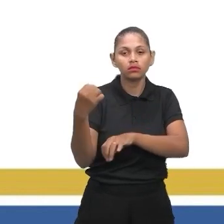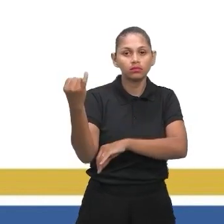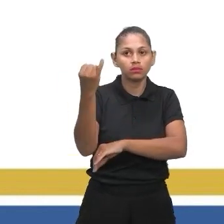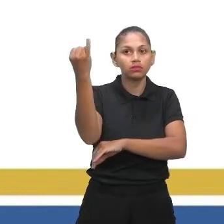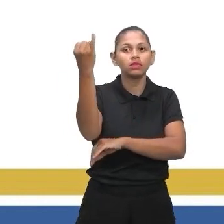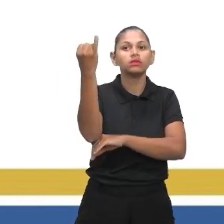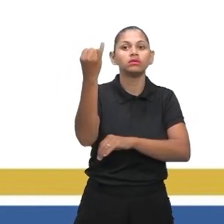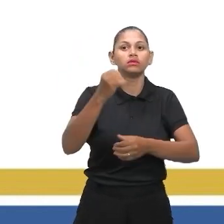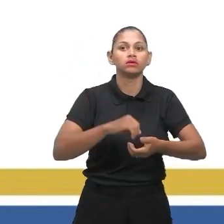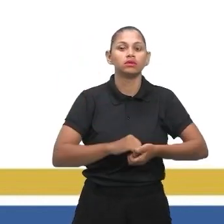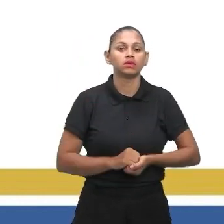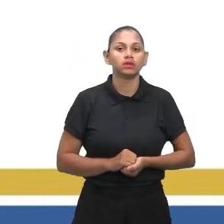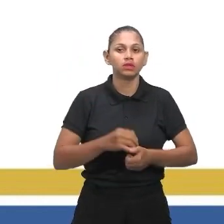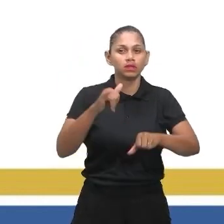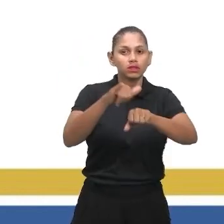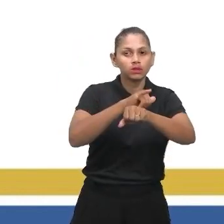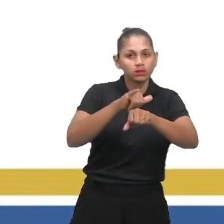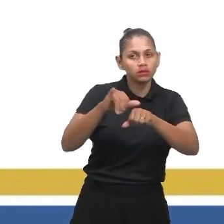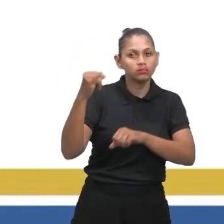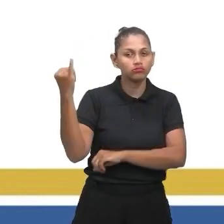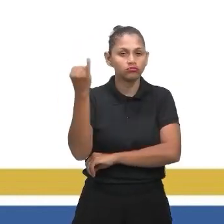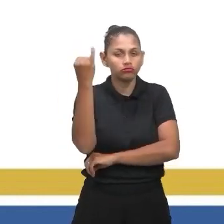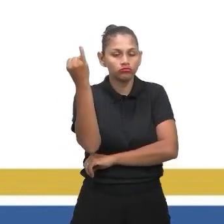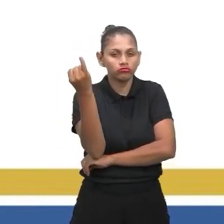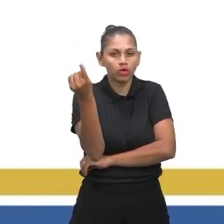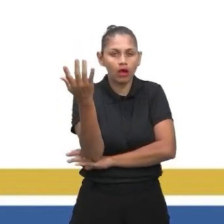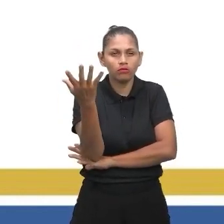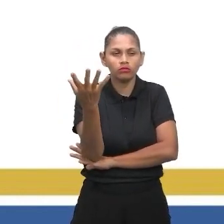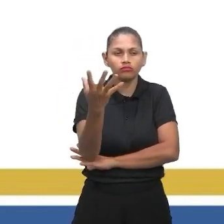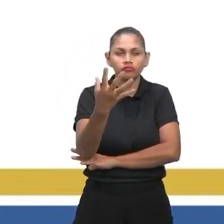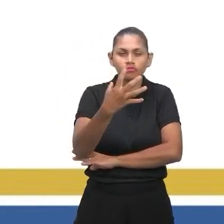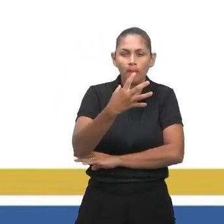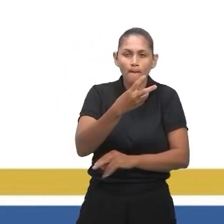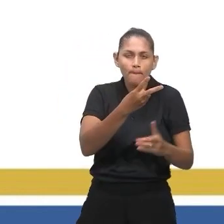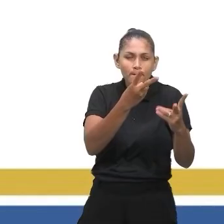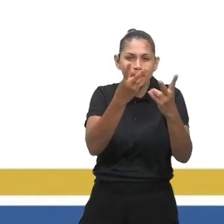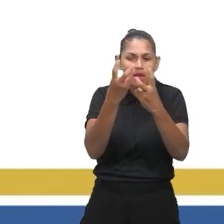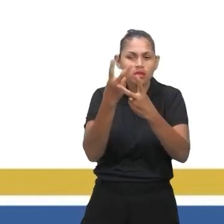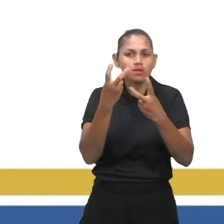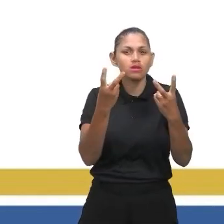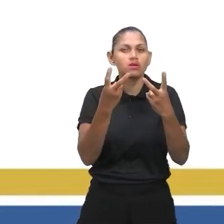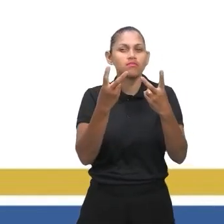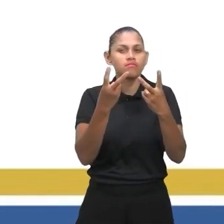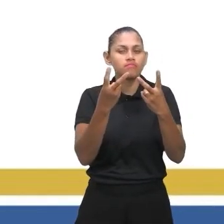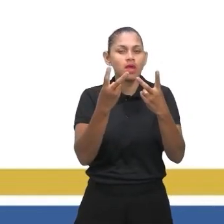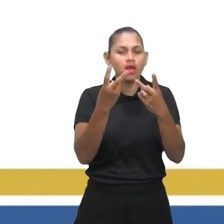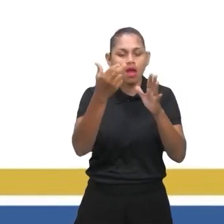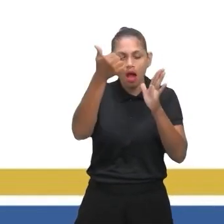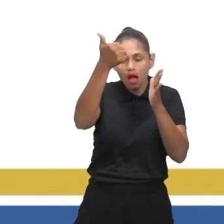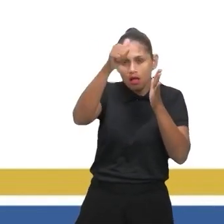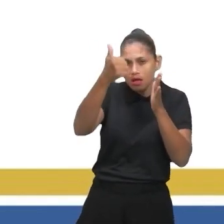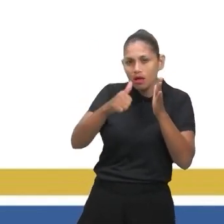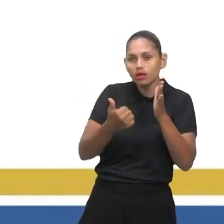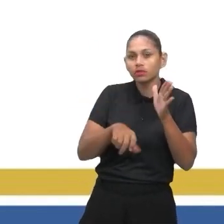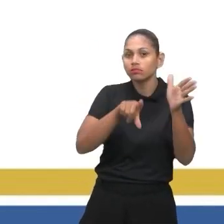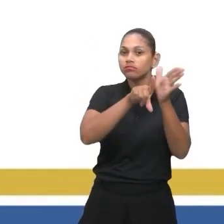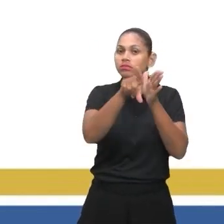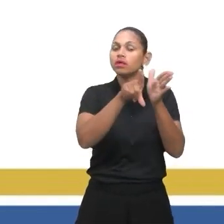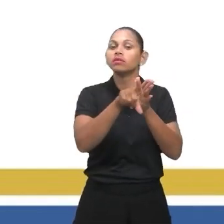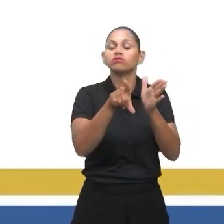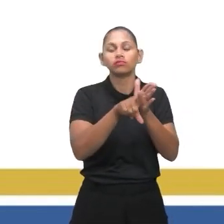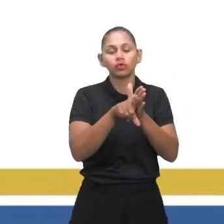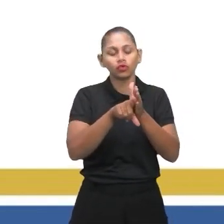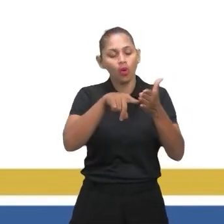na hora da sua prova. A primeira delas é sentir a questão. Ou seja, quando passamos o olho na questão, a gente geralmente já